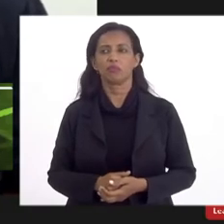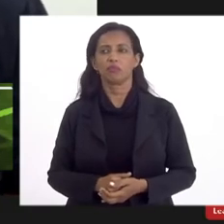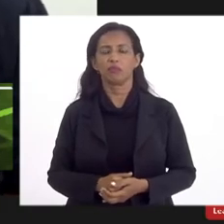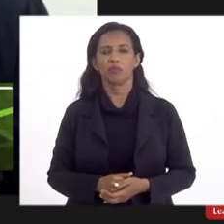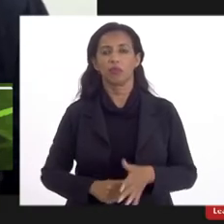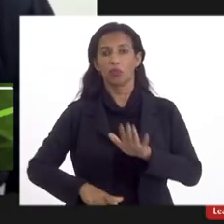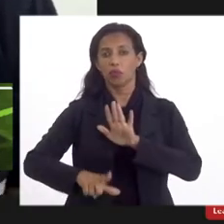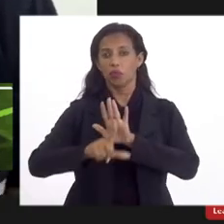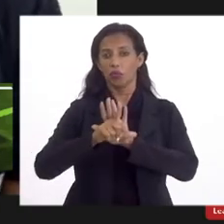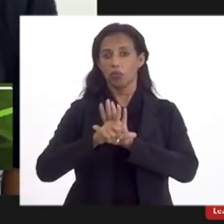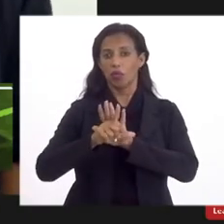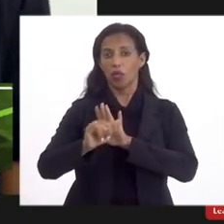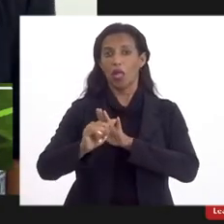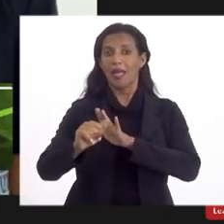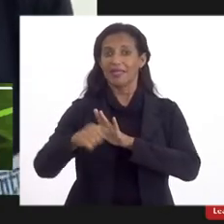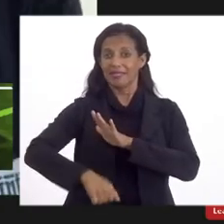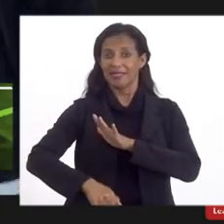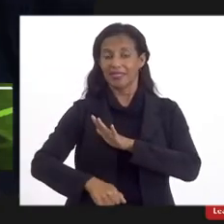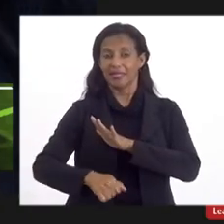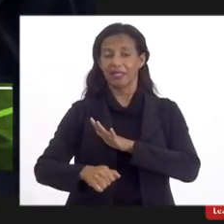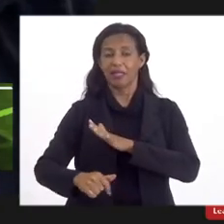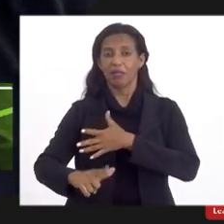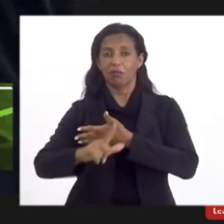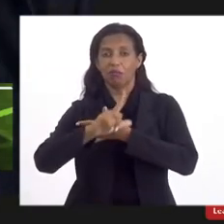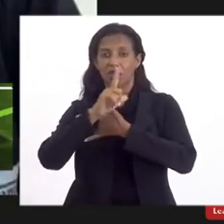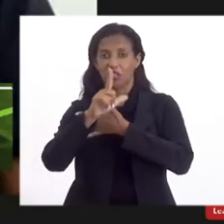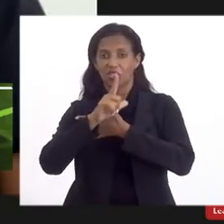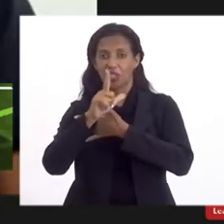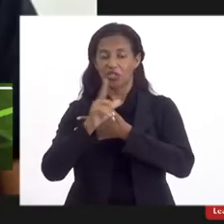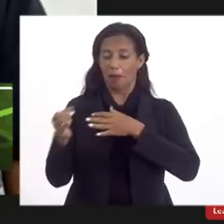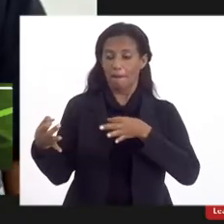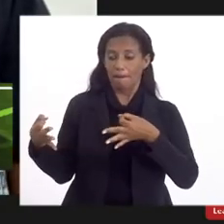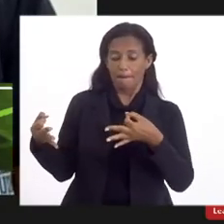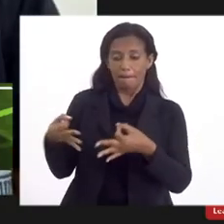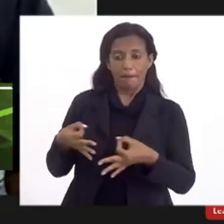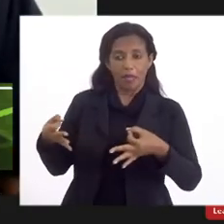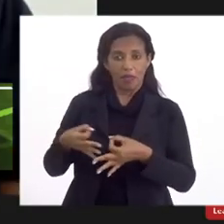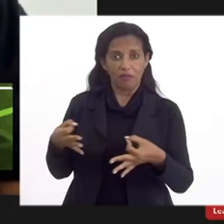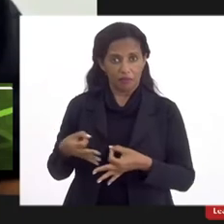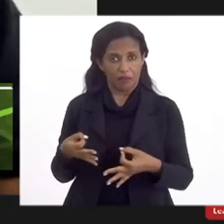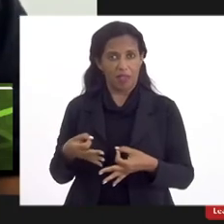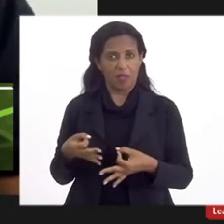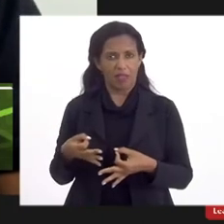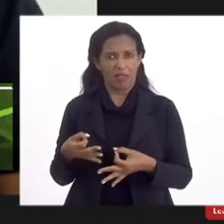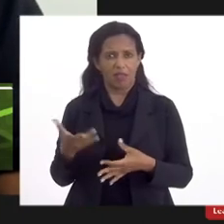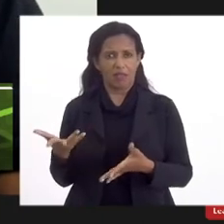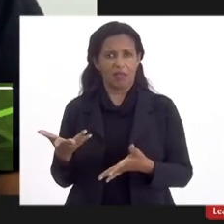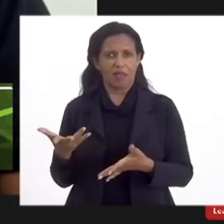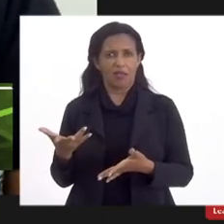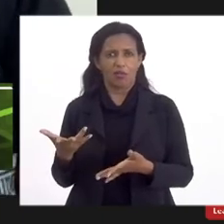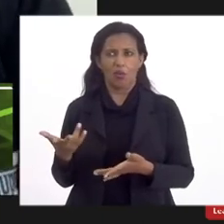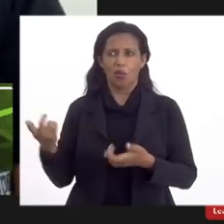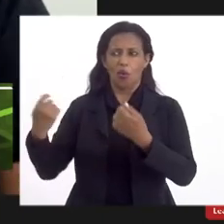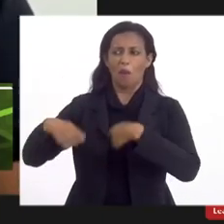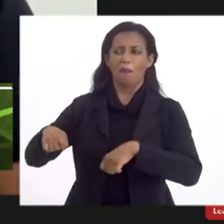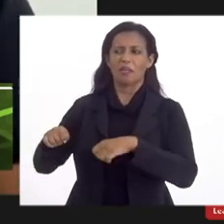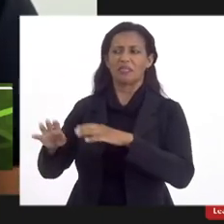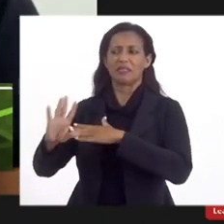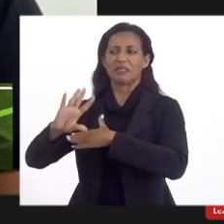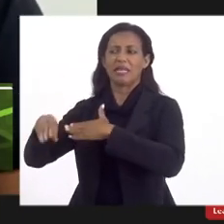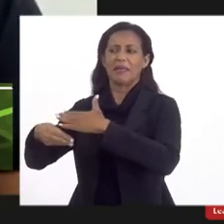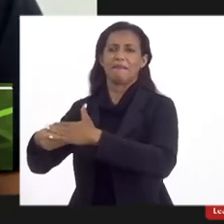legislativo perfeito ao ponto de não sofrer emendas né